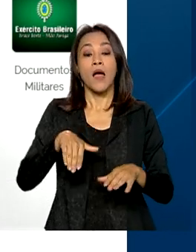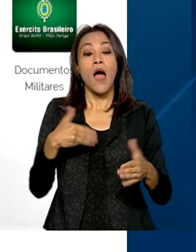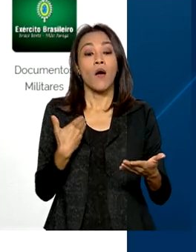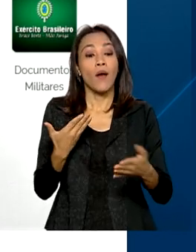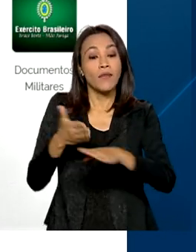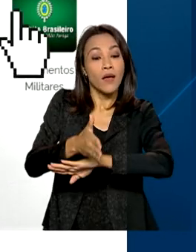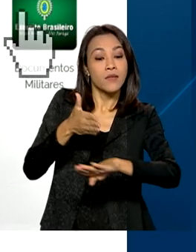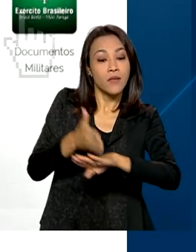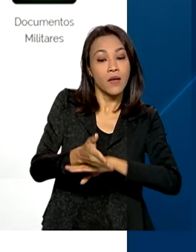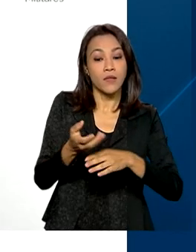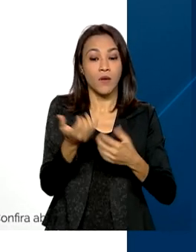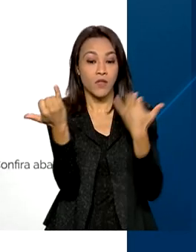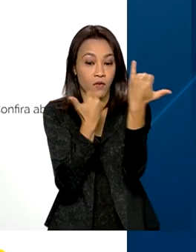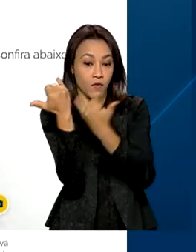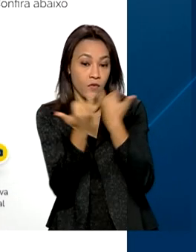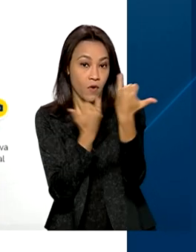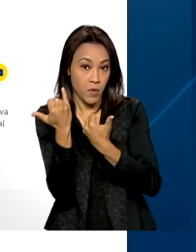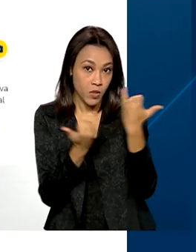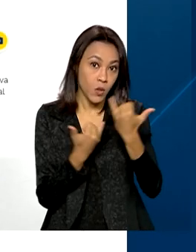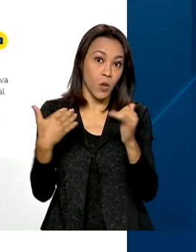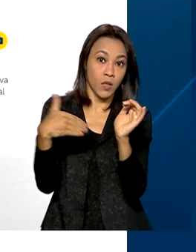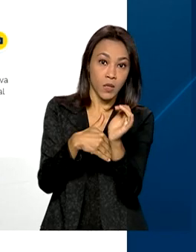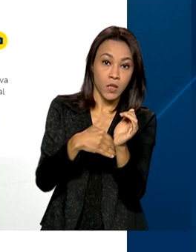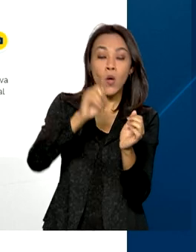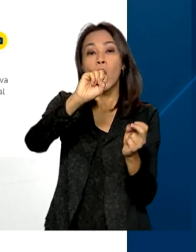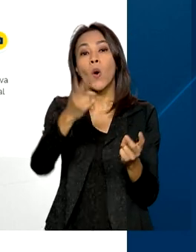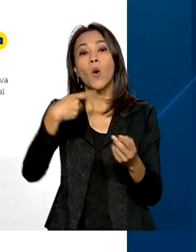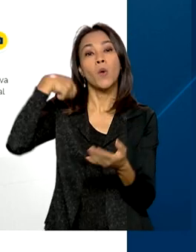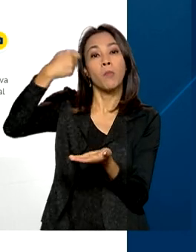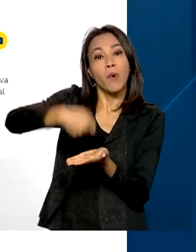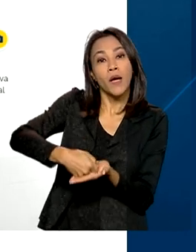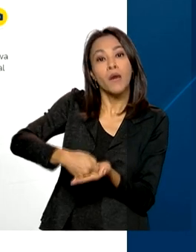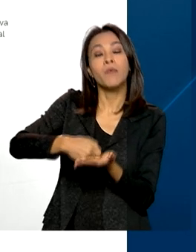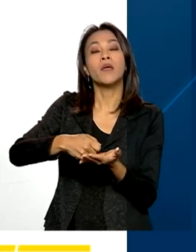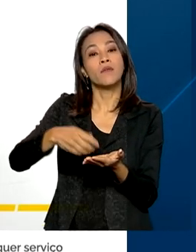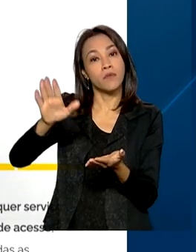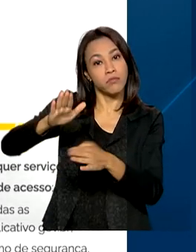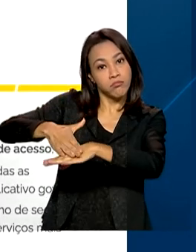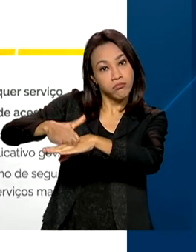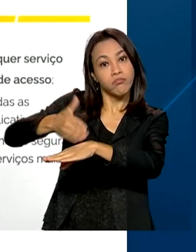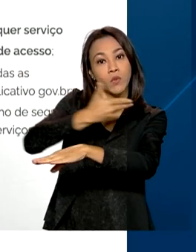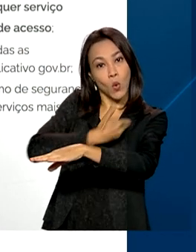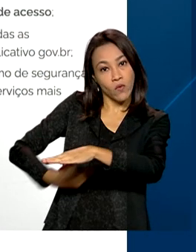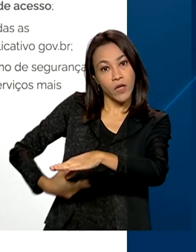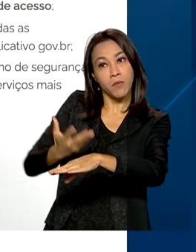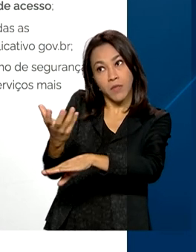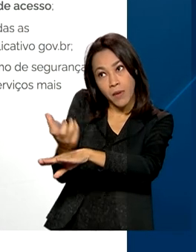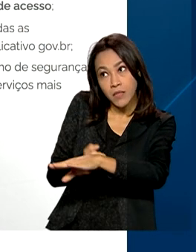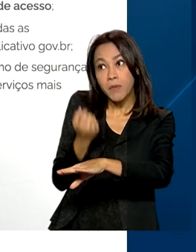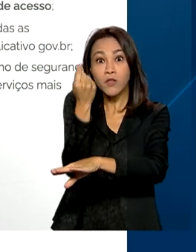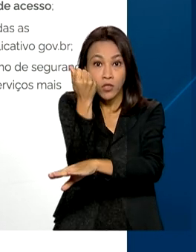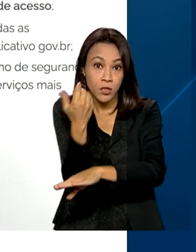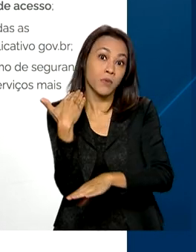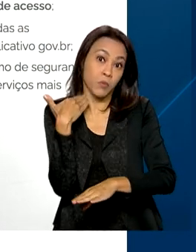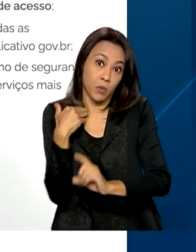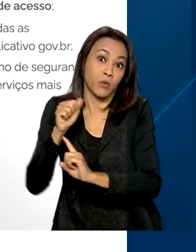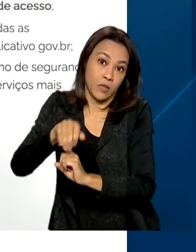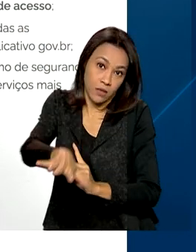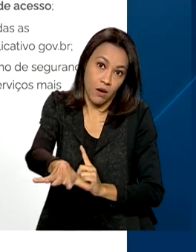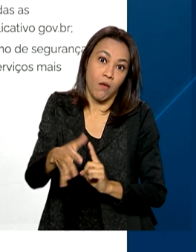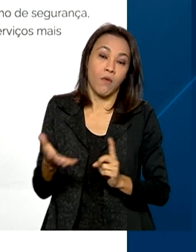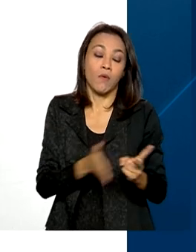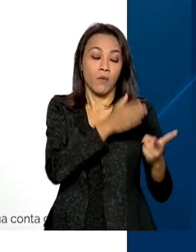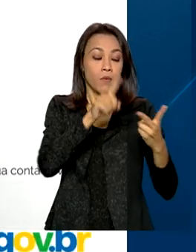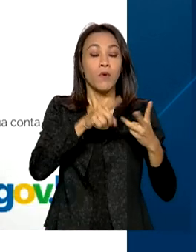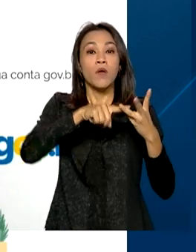acesso a informações sigilosas ou ao pagamento de benefícios pelo governo, como valores a receber do Banco Central e a declaração